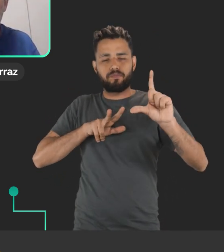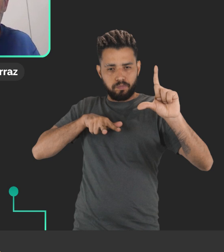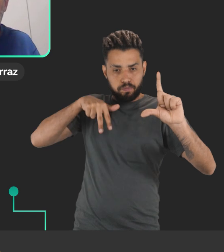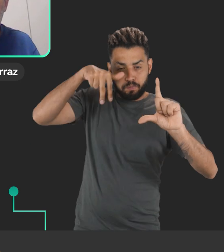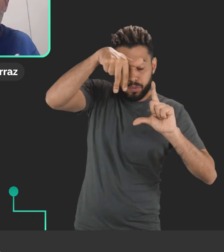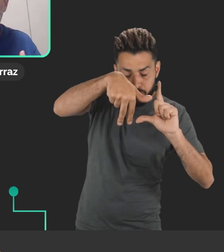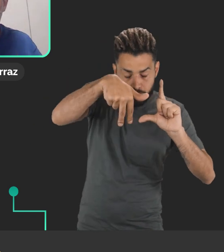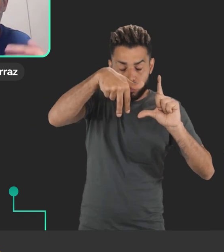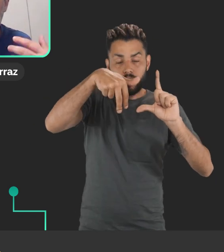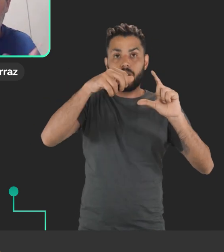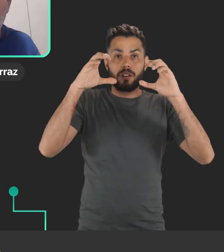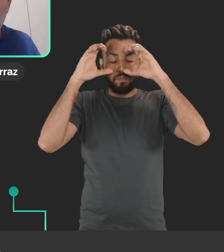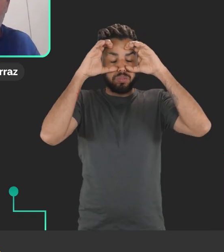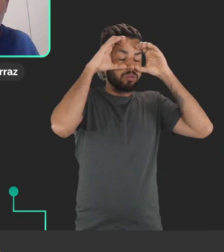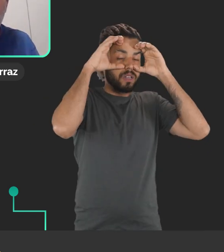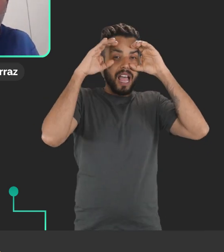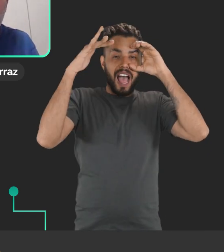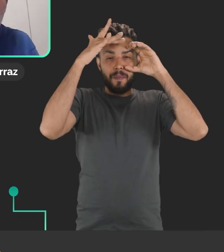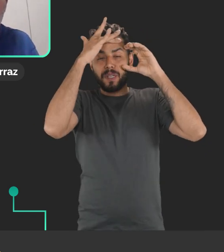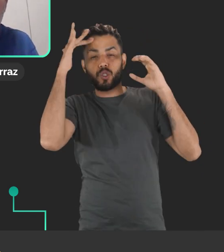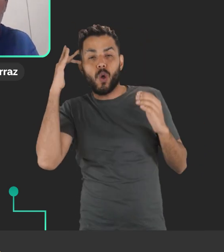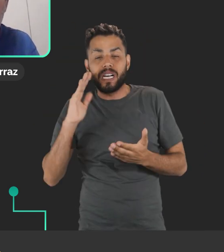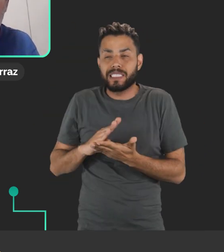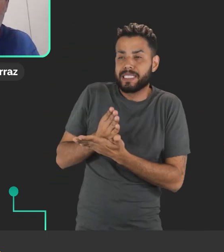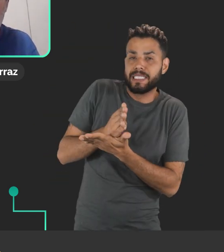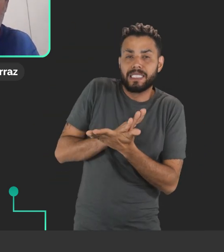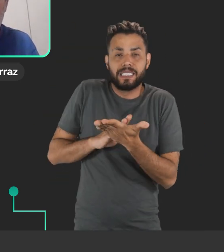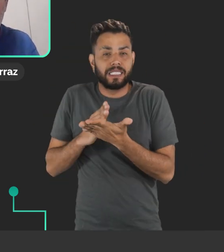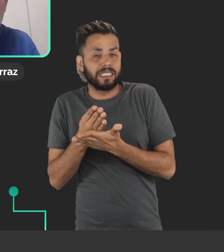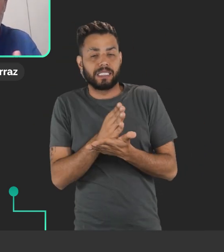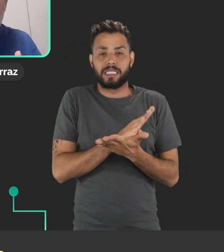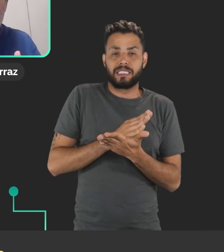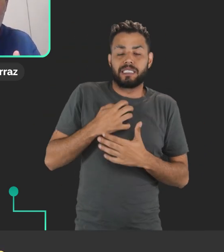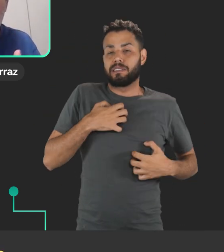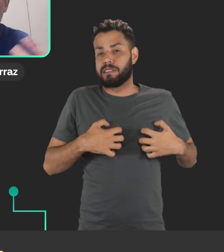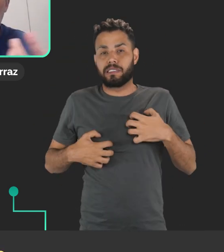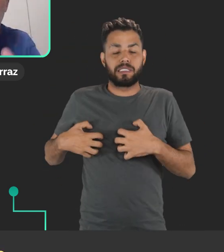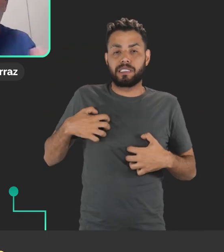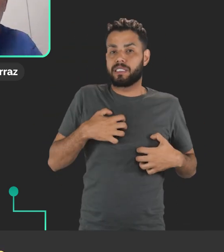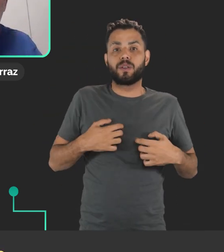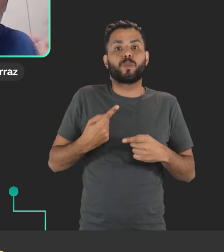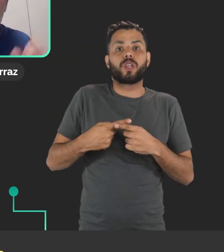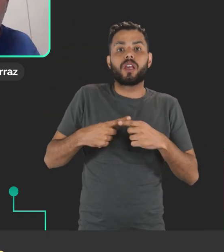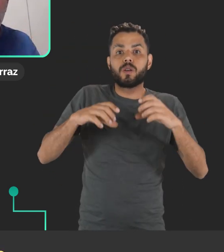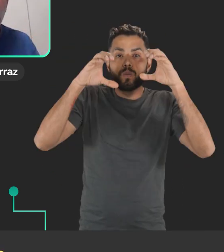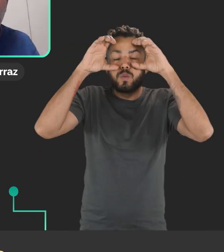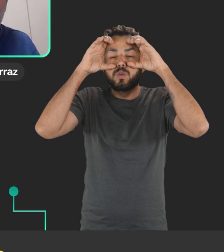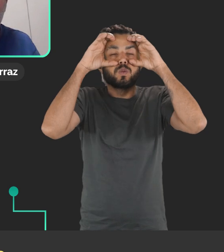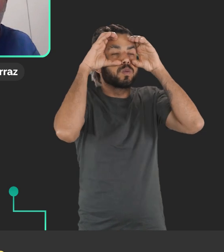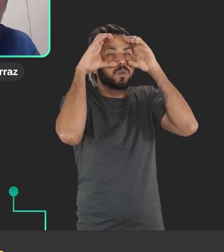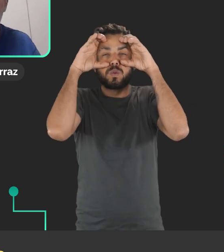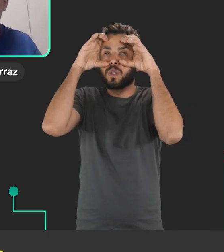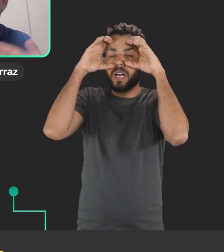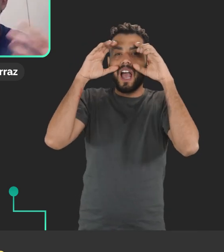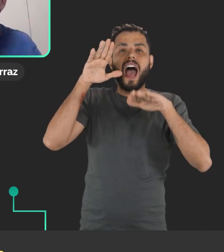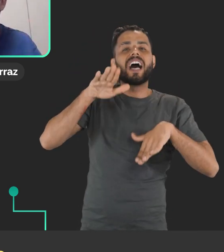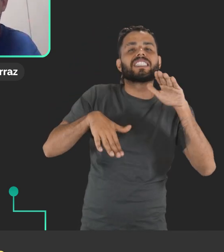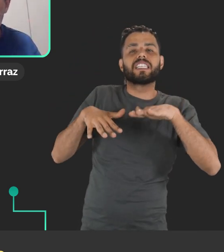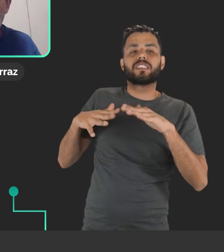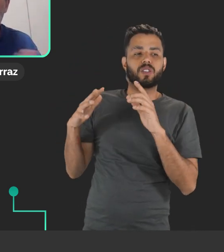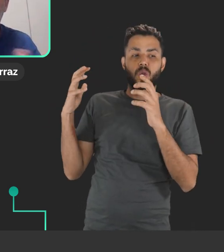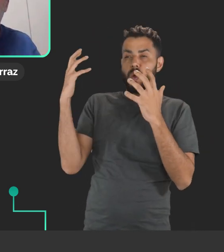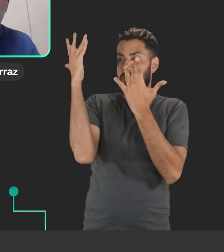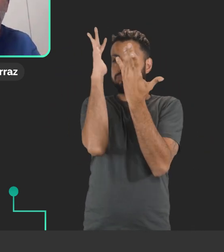algumas pessoas podem se sentir desconfortáveis dentro de um ambiente que ocupa todo o campo de visão dela, ambientes que se